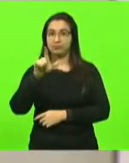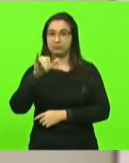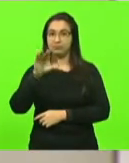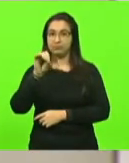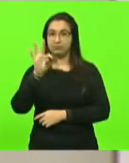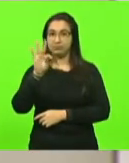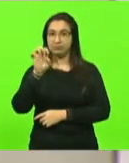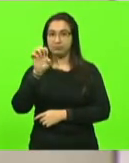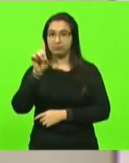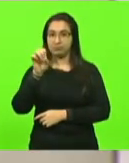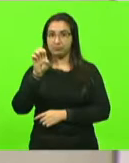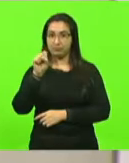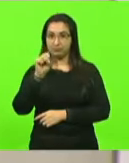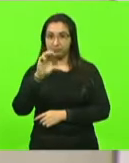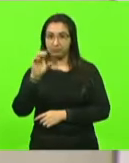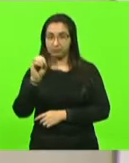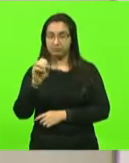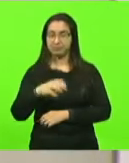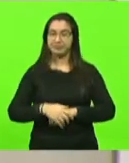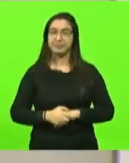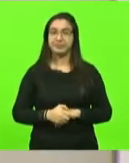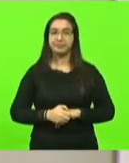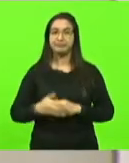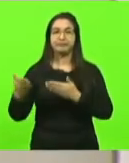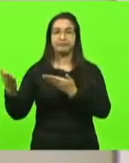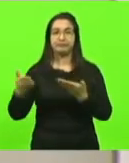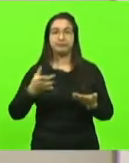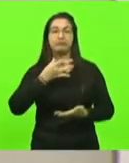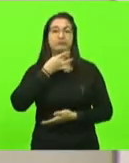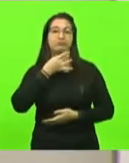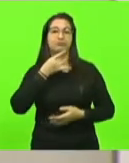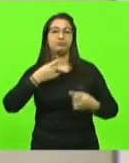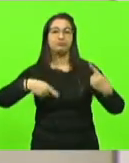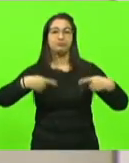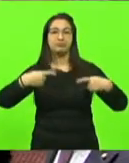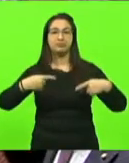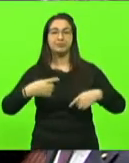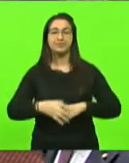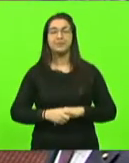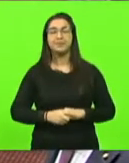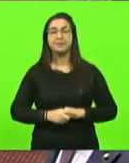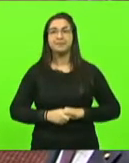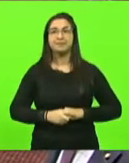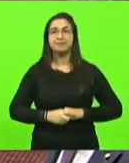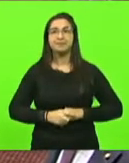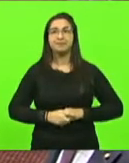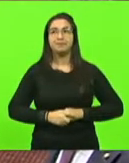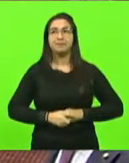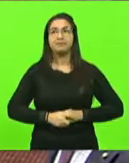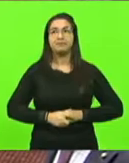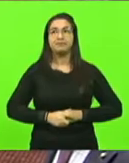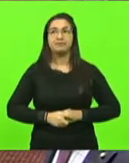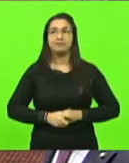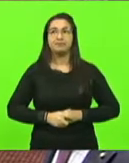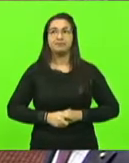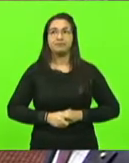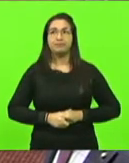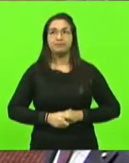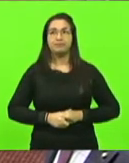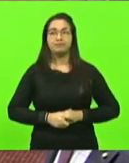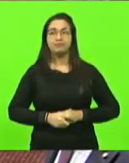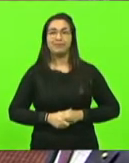Sr. Presidente. Ainda para discutir com a palavra o deputado Valdir Cobalchini. É falar de Júlio